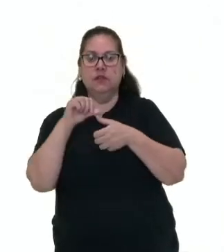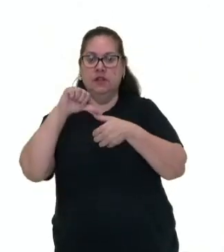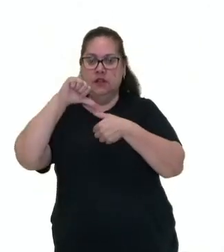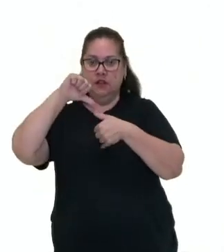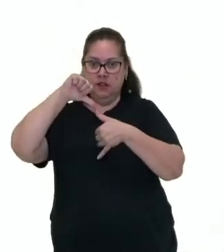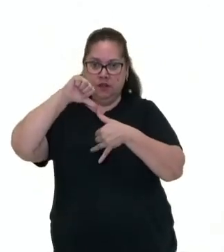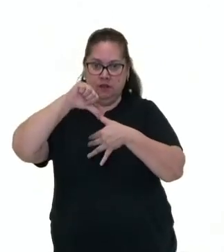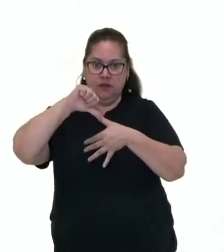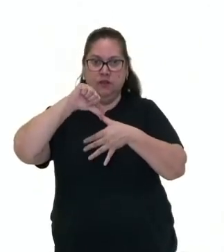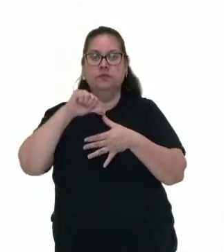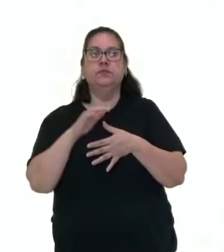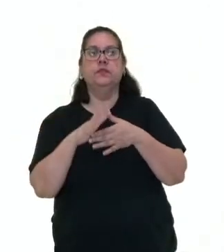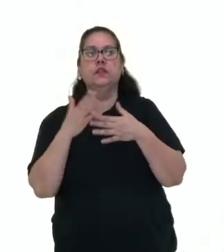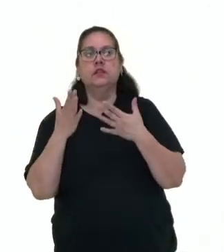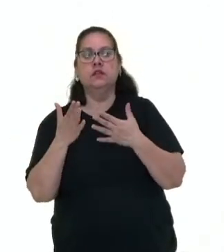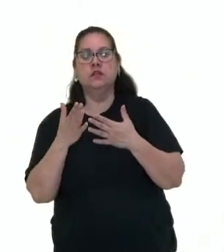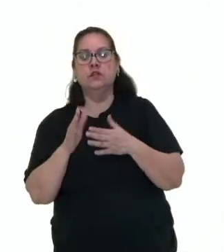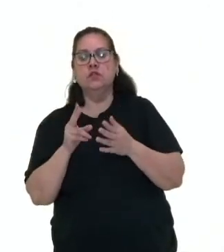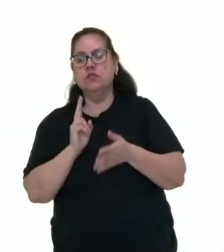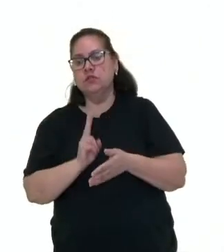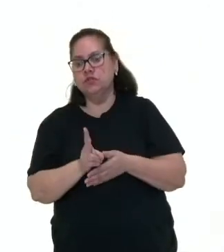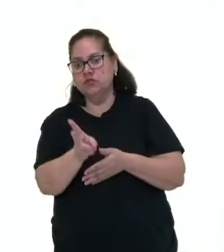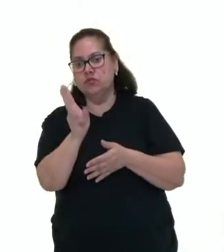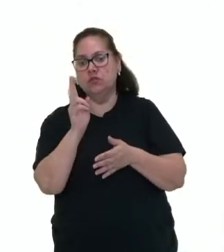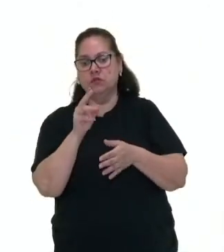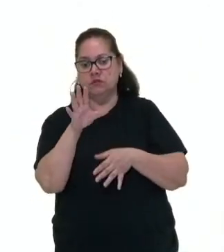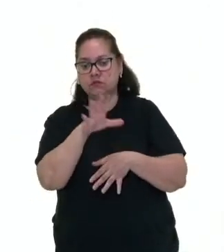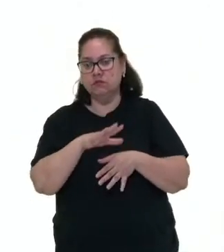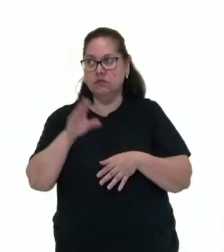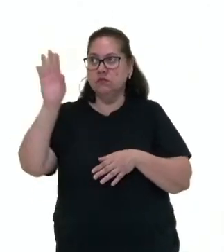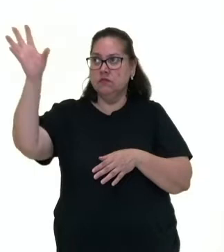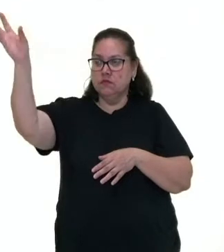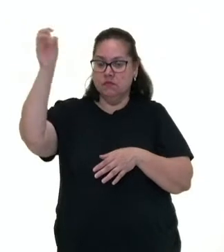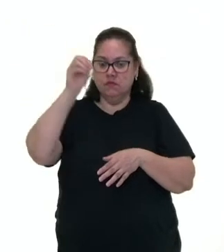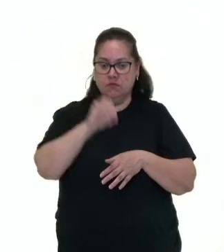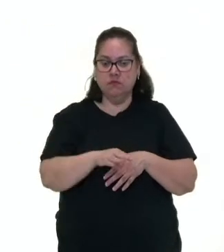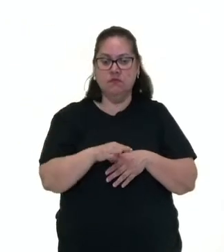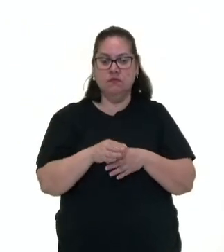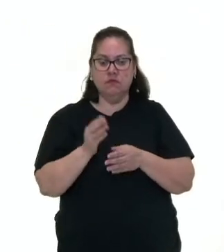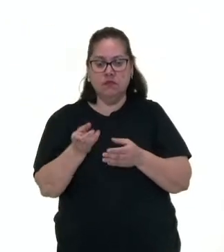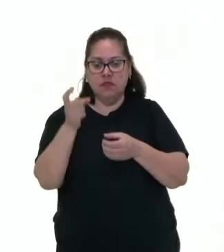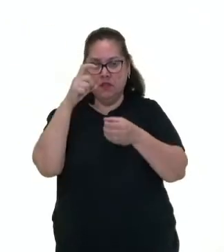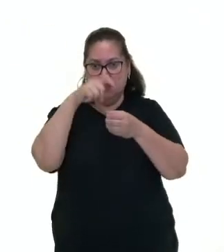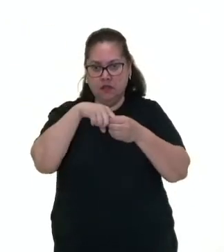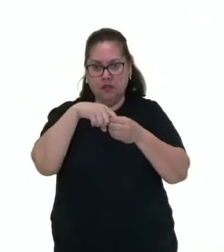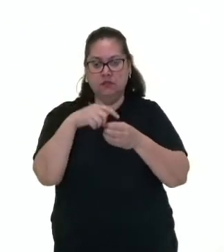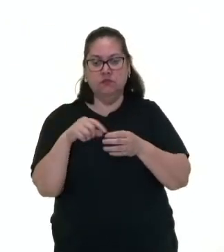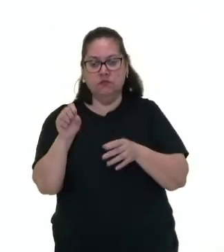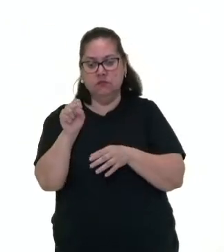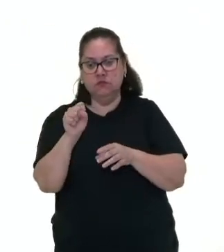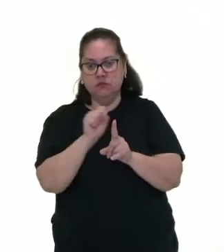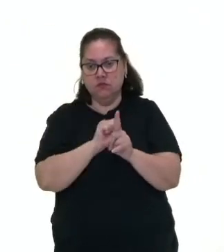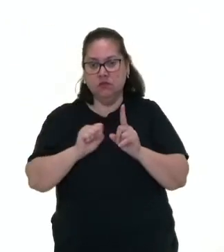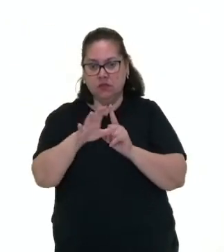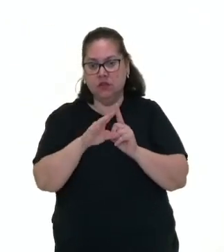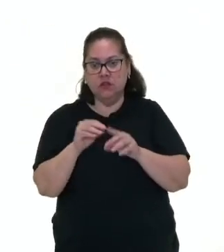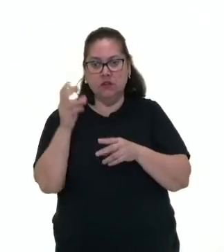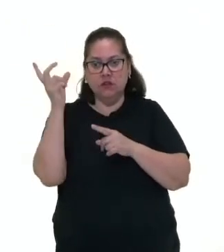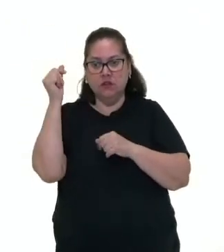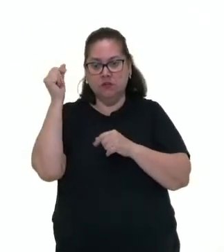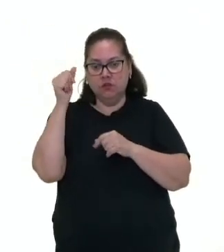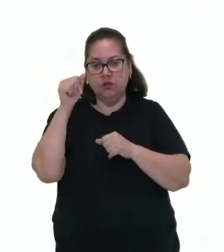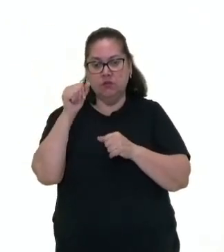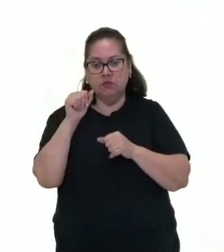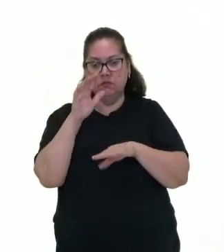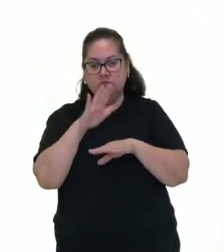escrava, não é? Foram tirados do seu território e foram, então, incorporados à sociedade colonial espanhola como